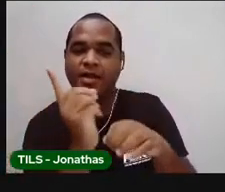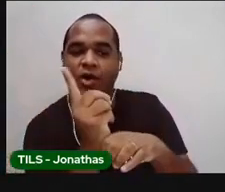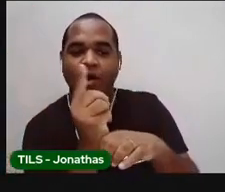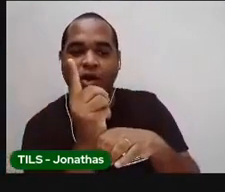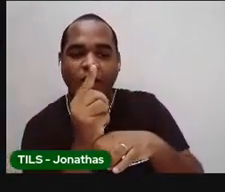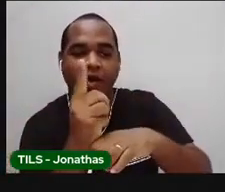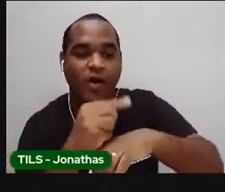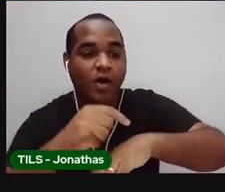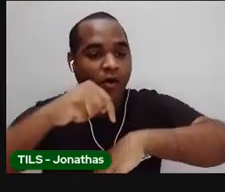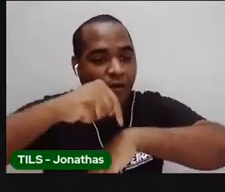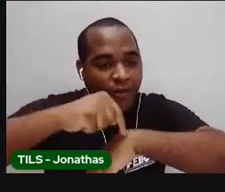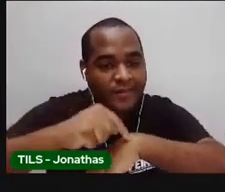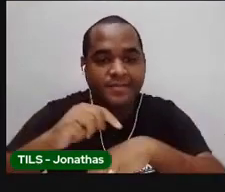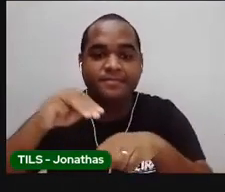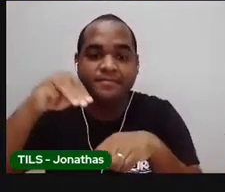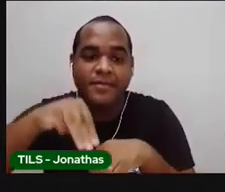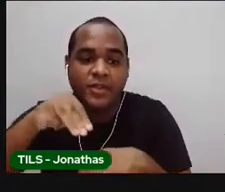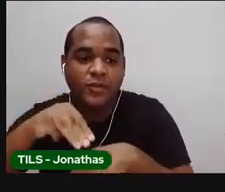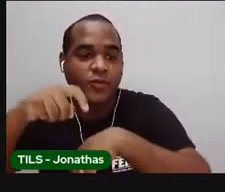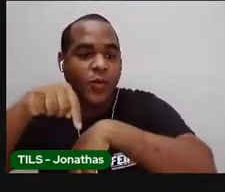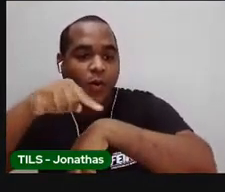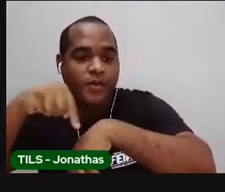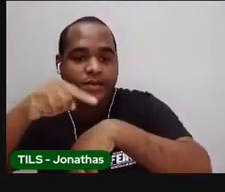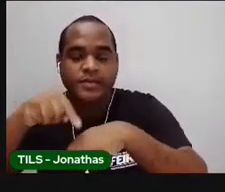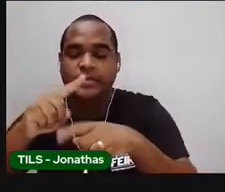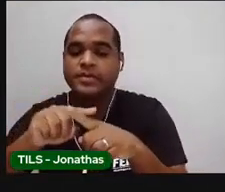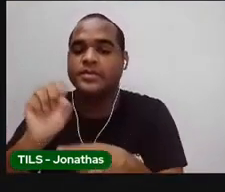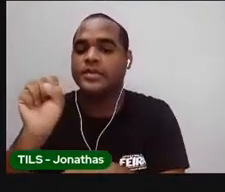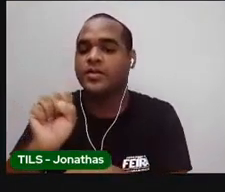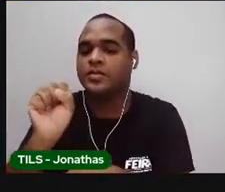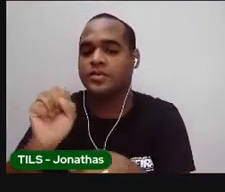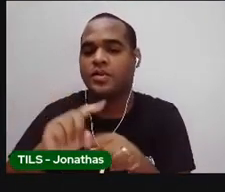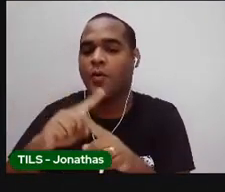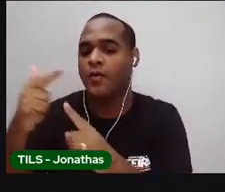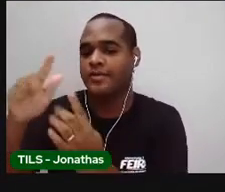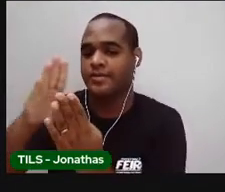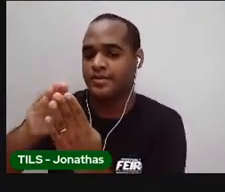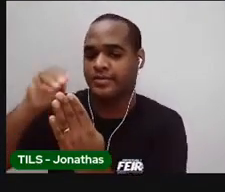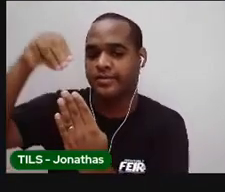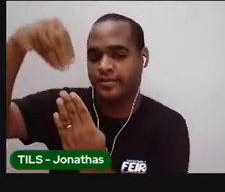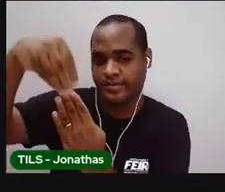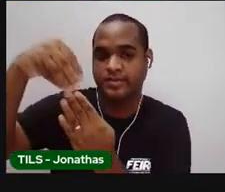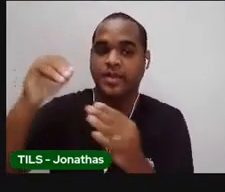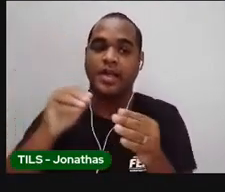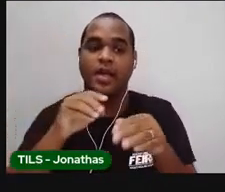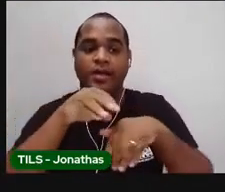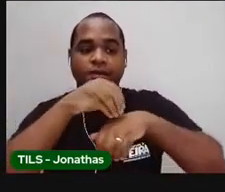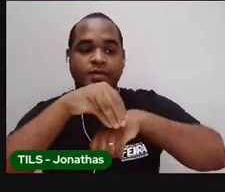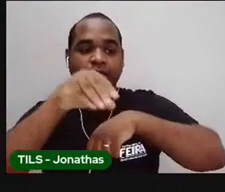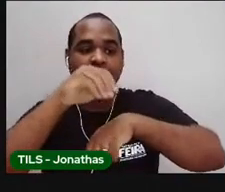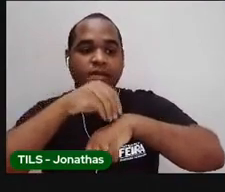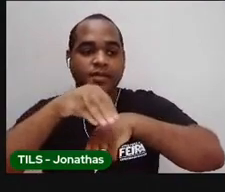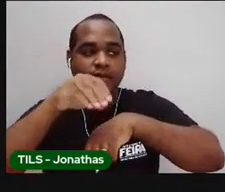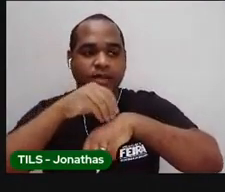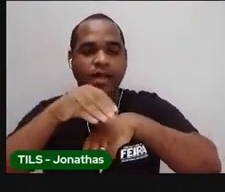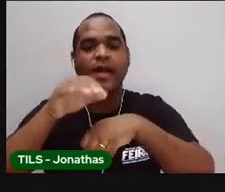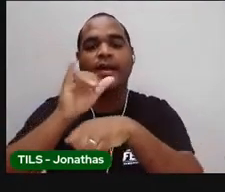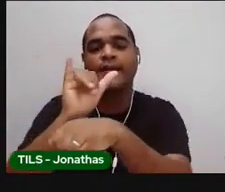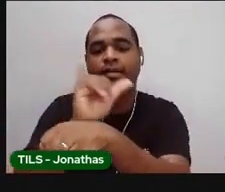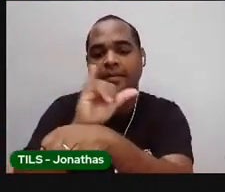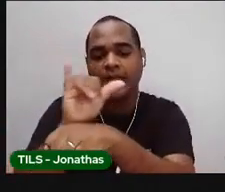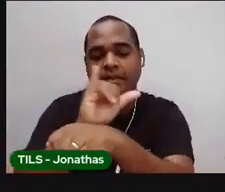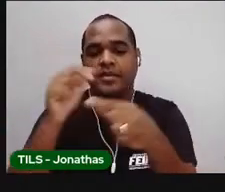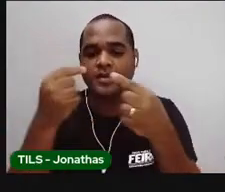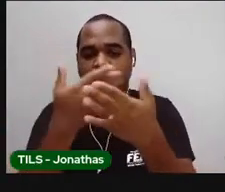as horas, os minutos, os segundos. E o calendário nos orienta com os dias da